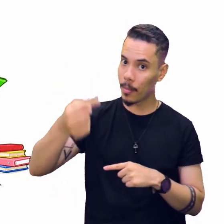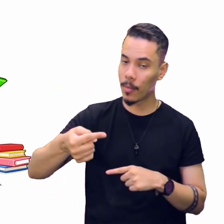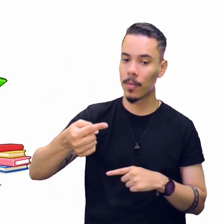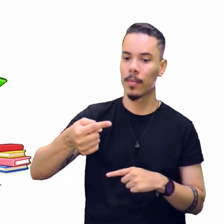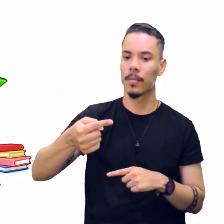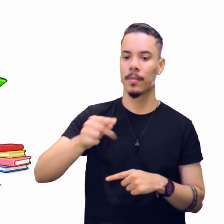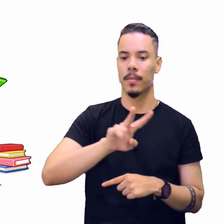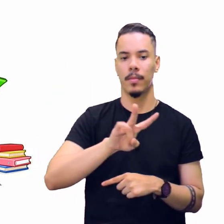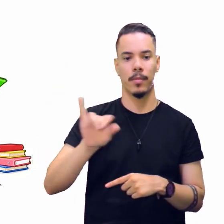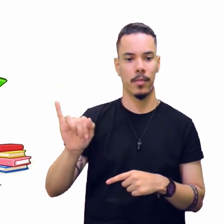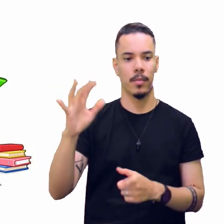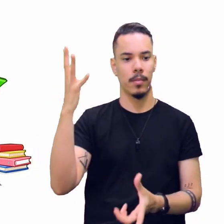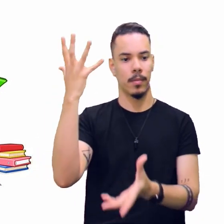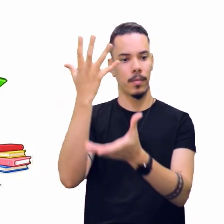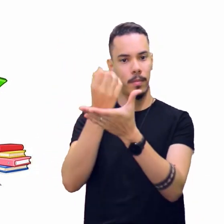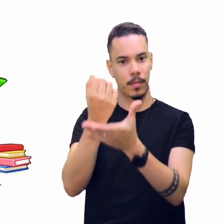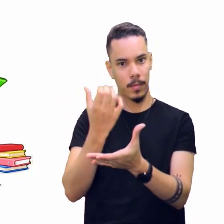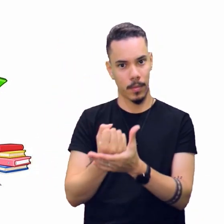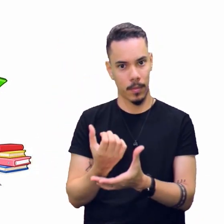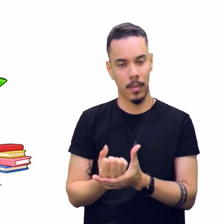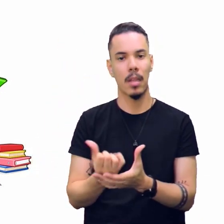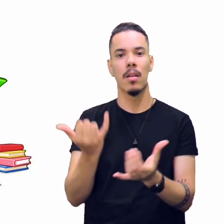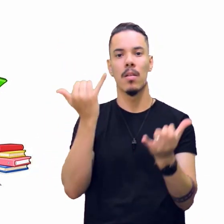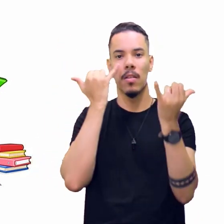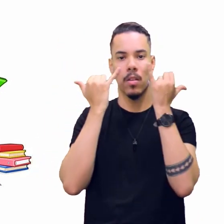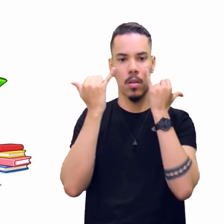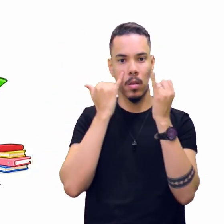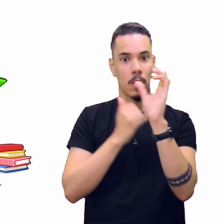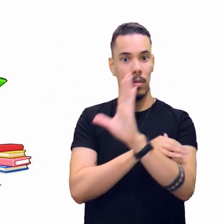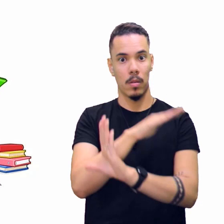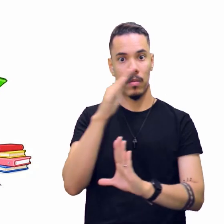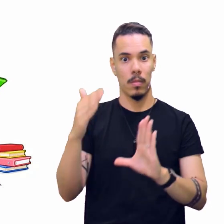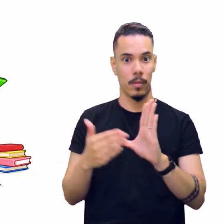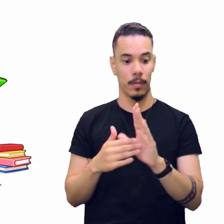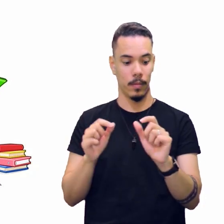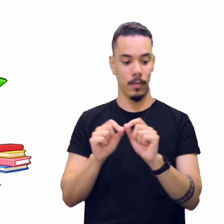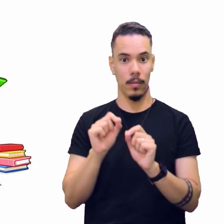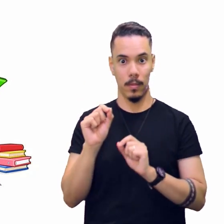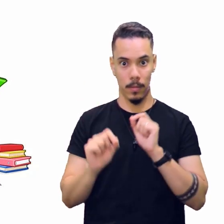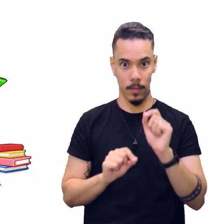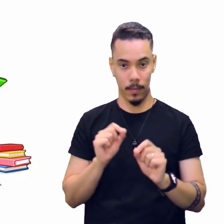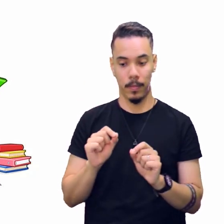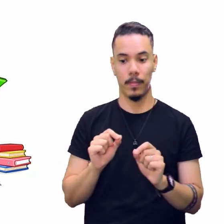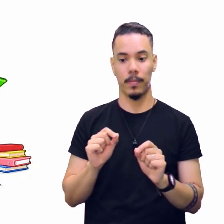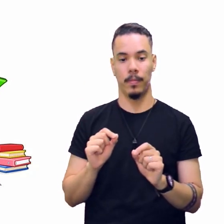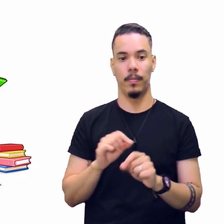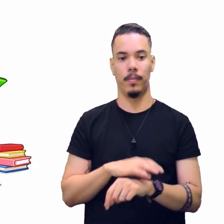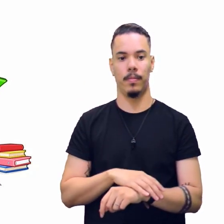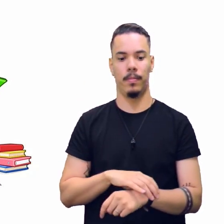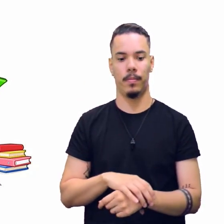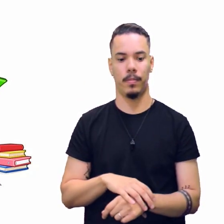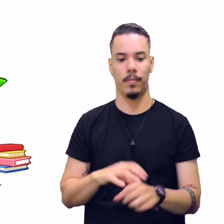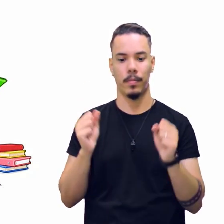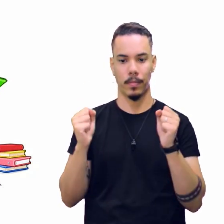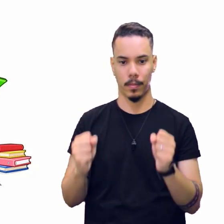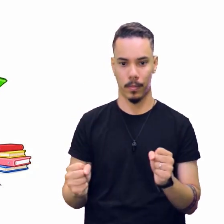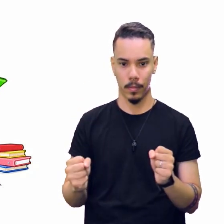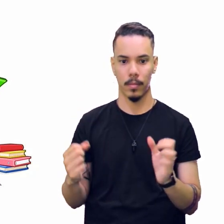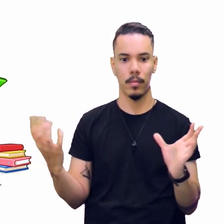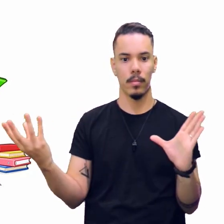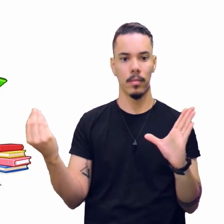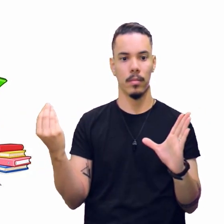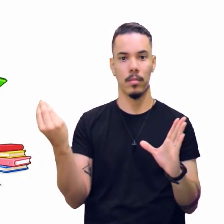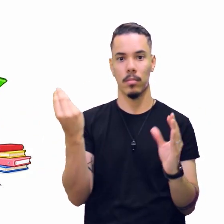ele vai de registrar, de coletar todos os dados. O que ele vai fazer? Ele pode colocar na